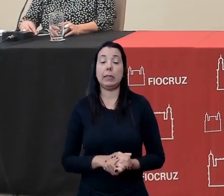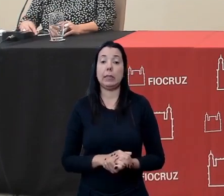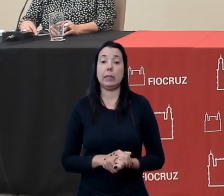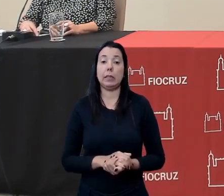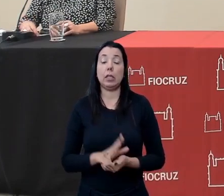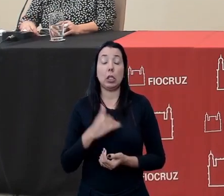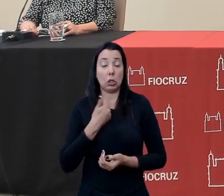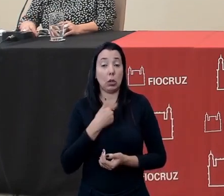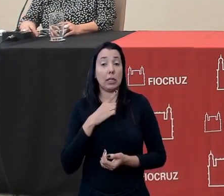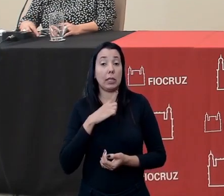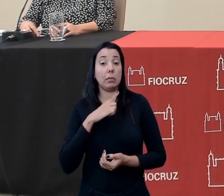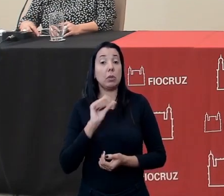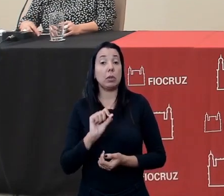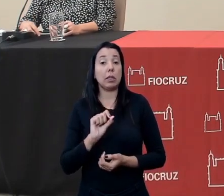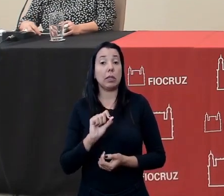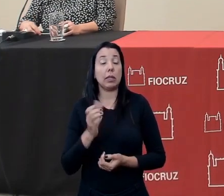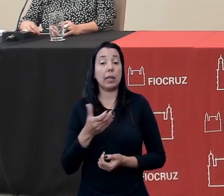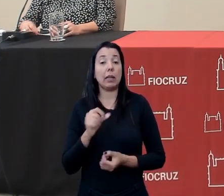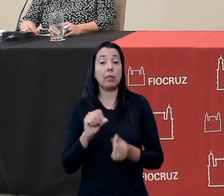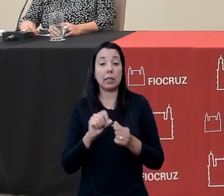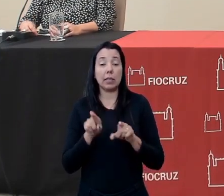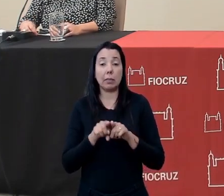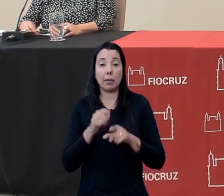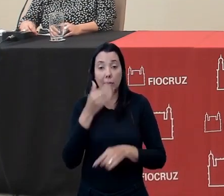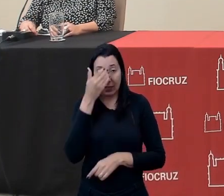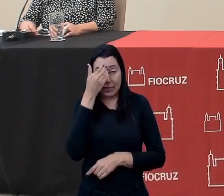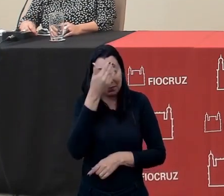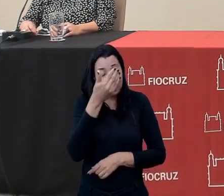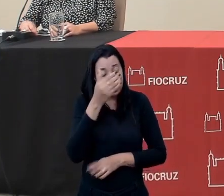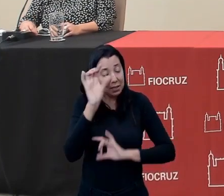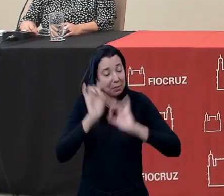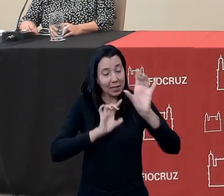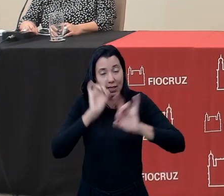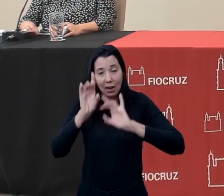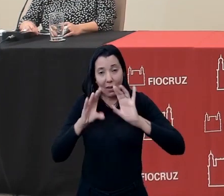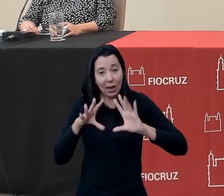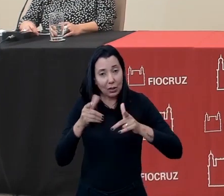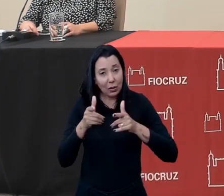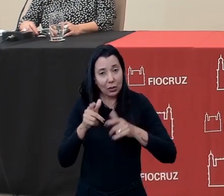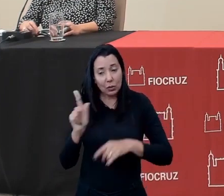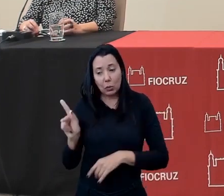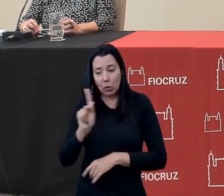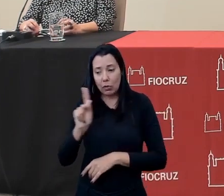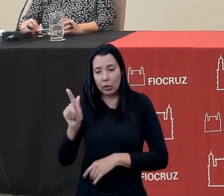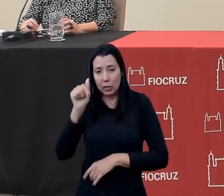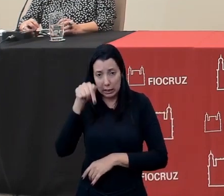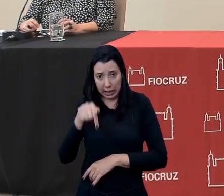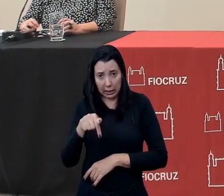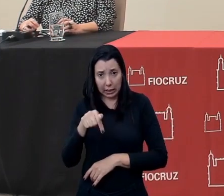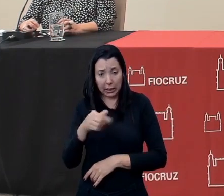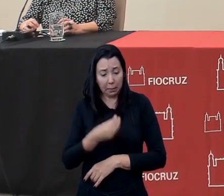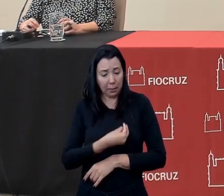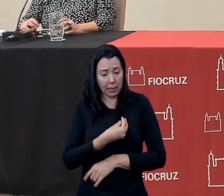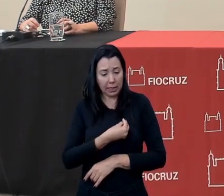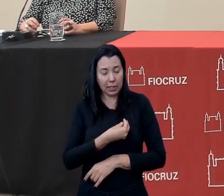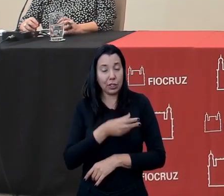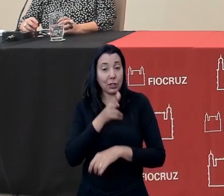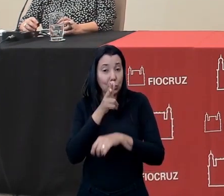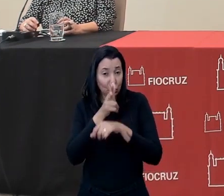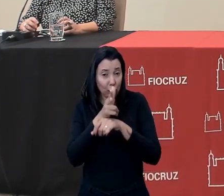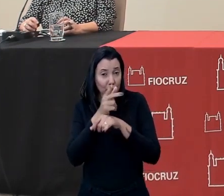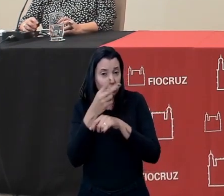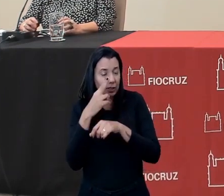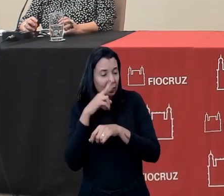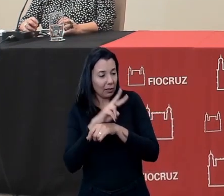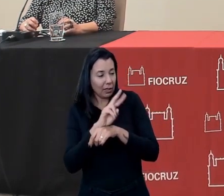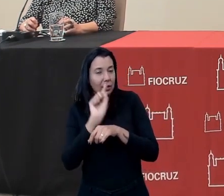nós temos... E aí eu quero fazer um agradecimento especial a todos os docentes aqui presentes, presentes, seja nos vídeos que vocês